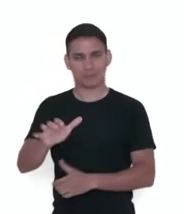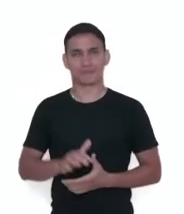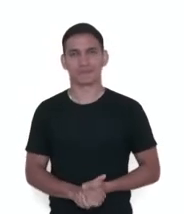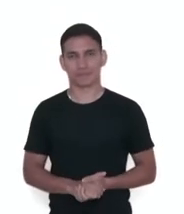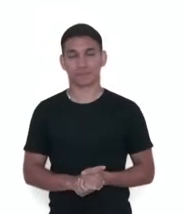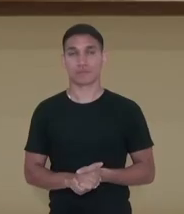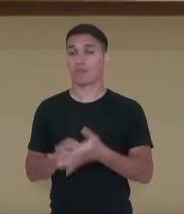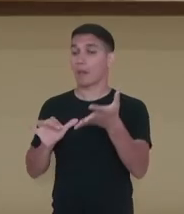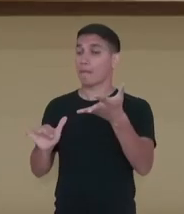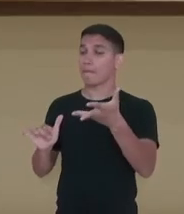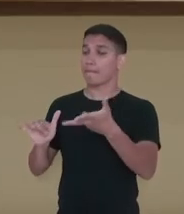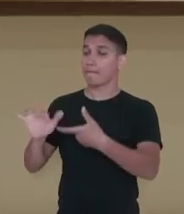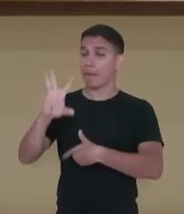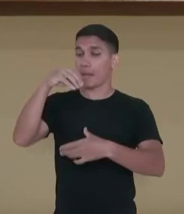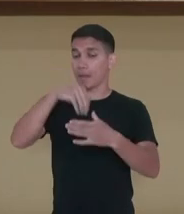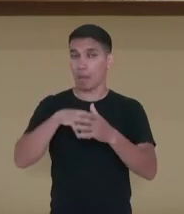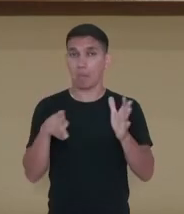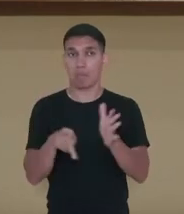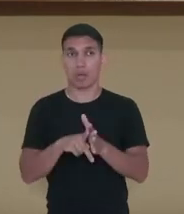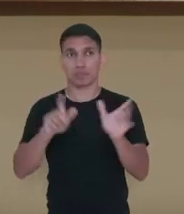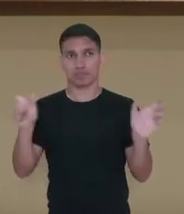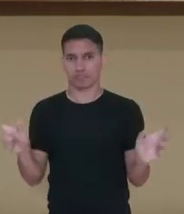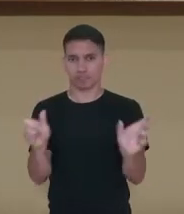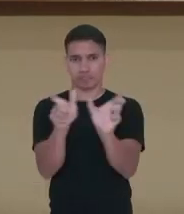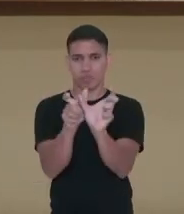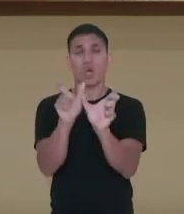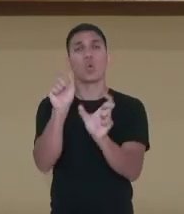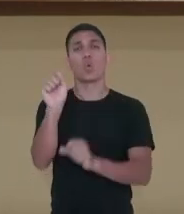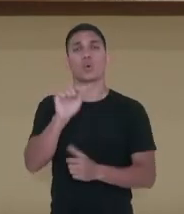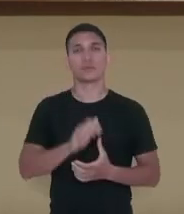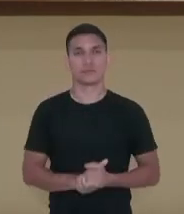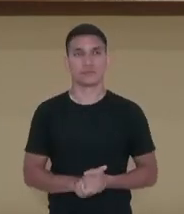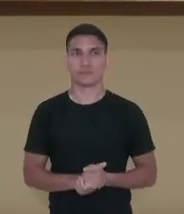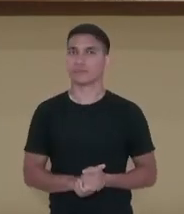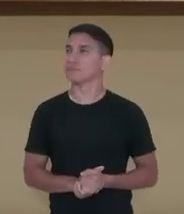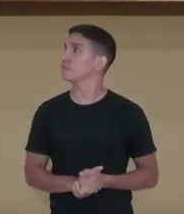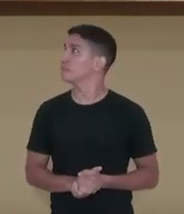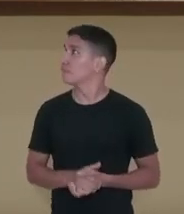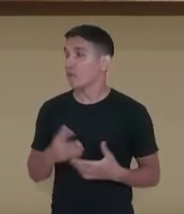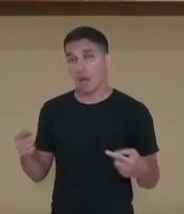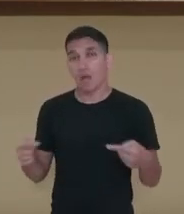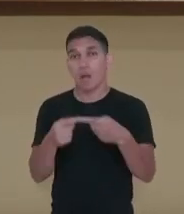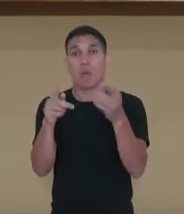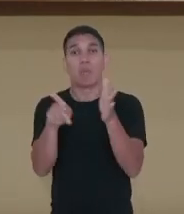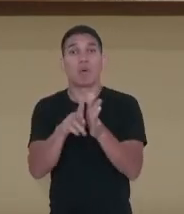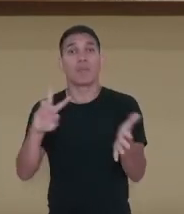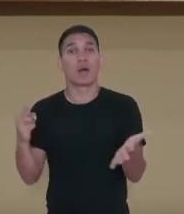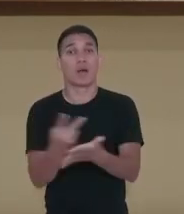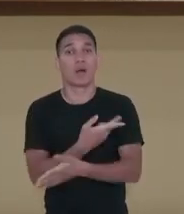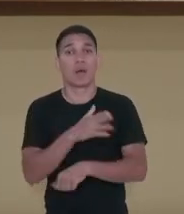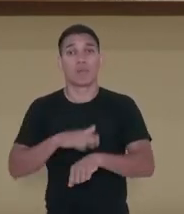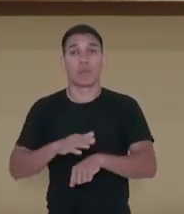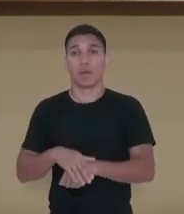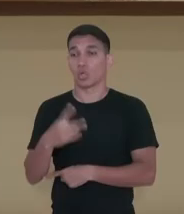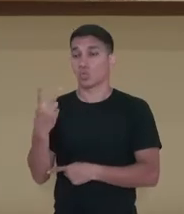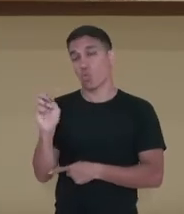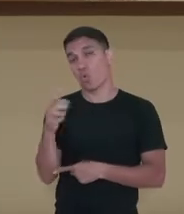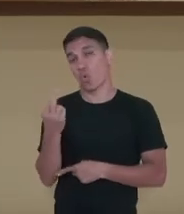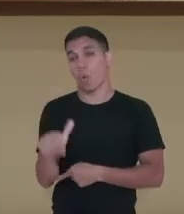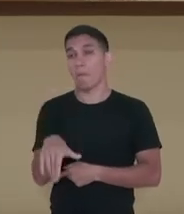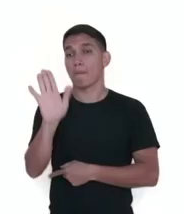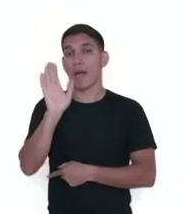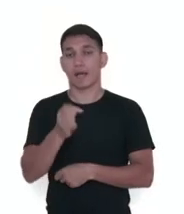A composição, por justaposição, ocorre quando duas ou mais palavras